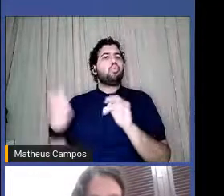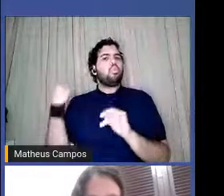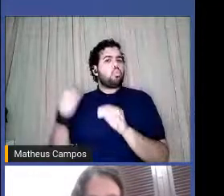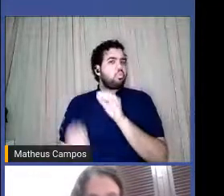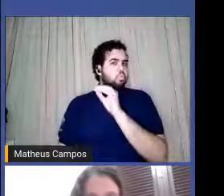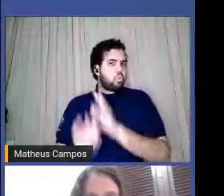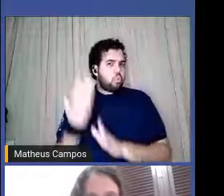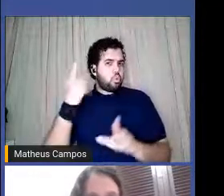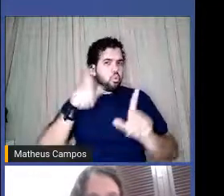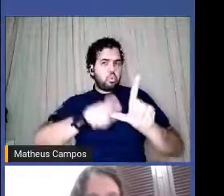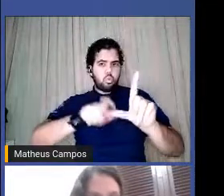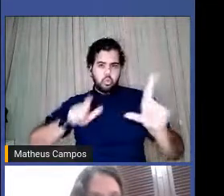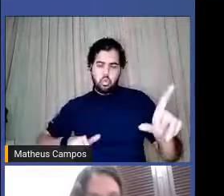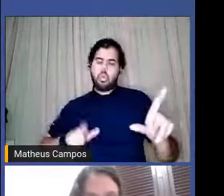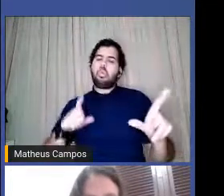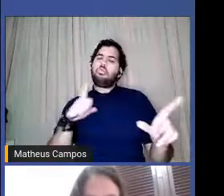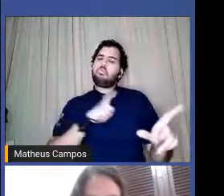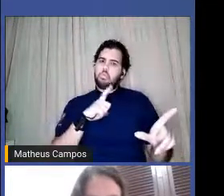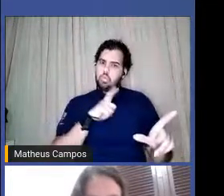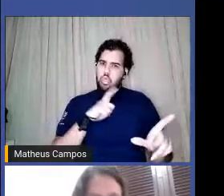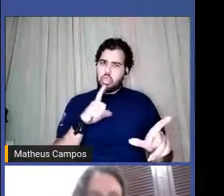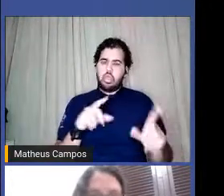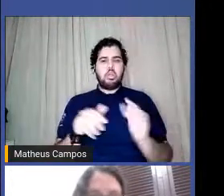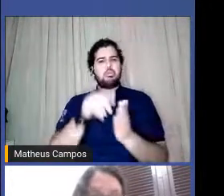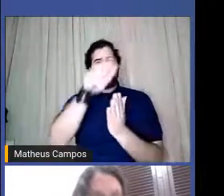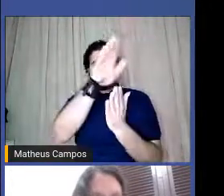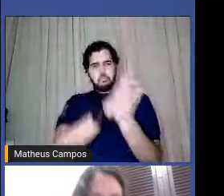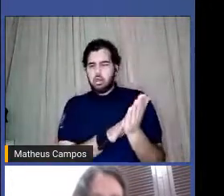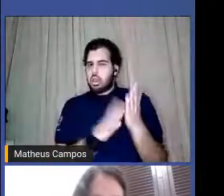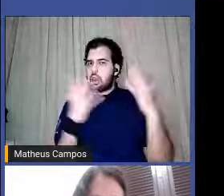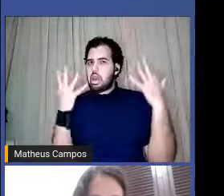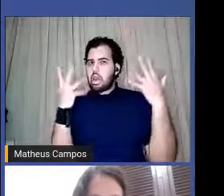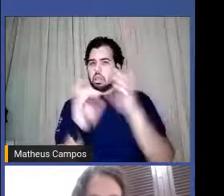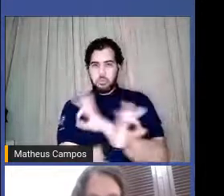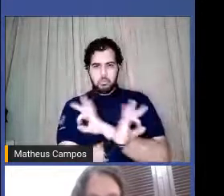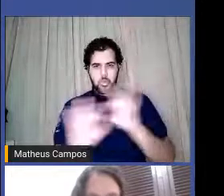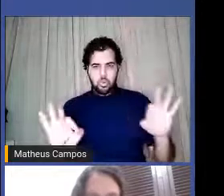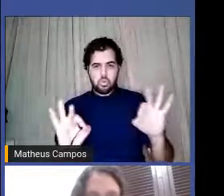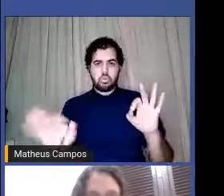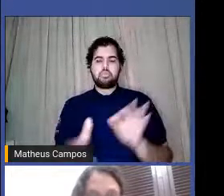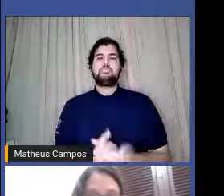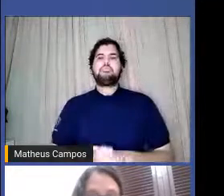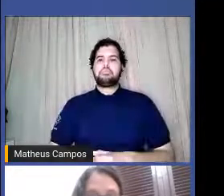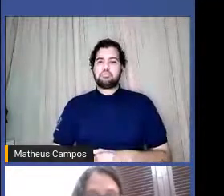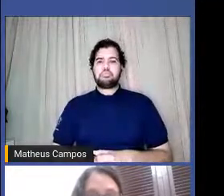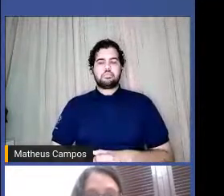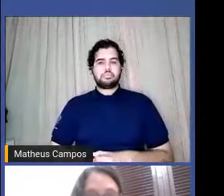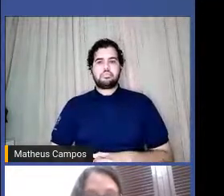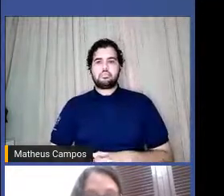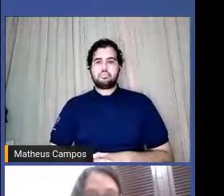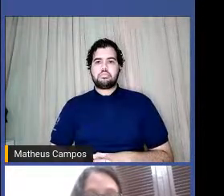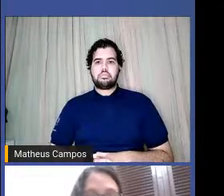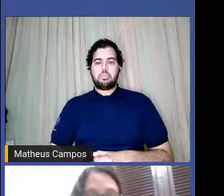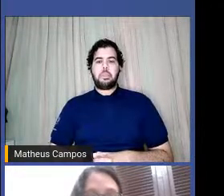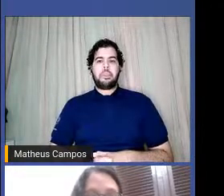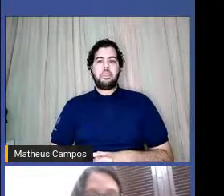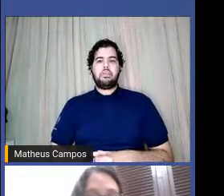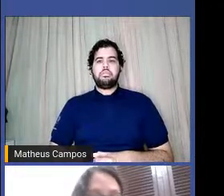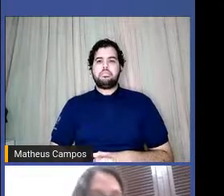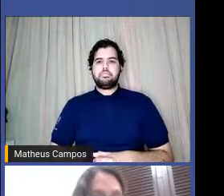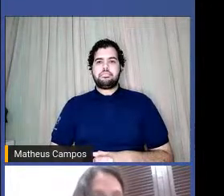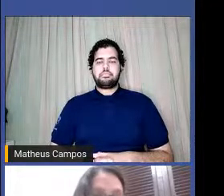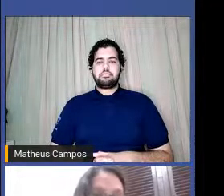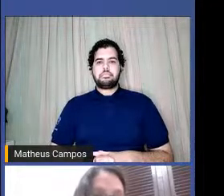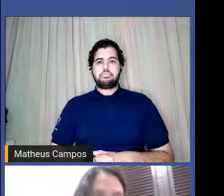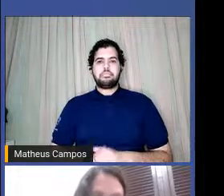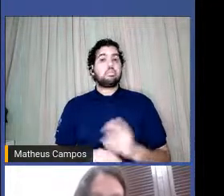independente, tem essa capa linda, né? De uma das integrantes. E também a